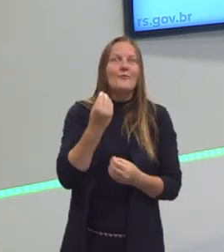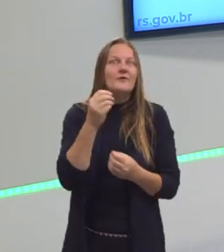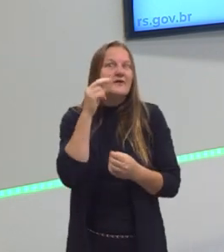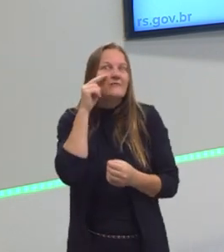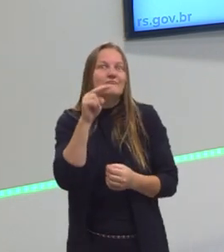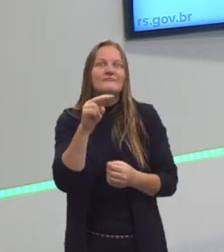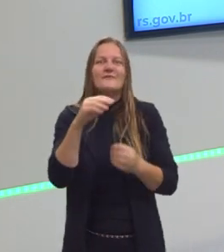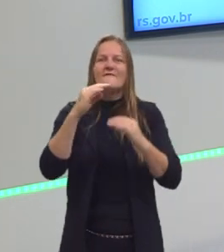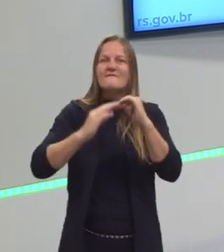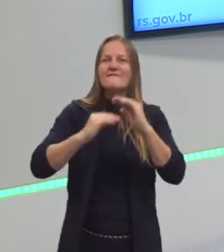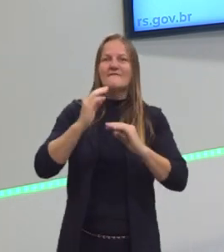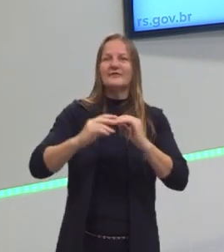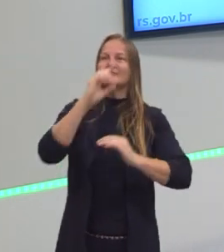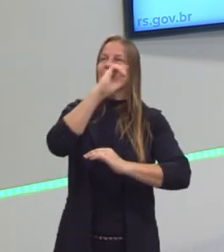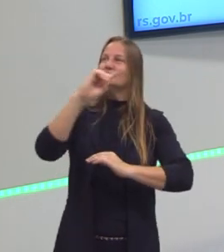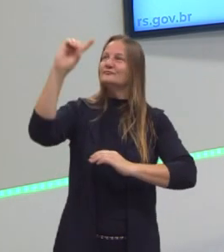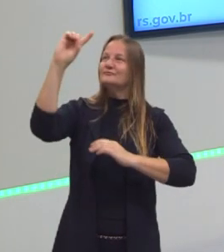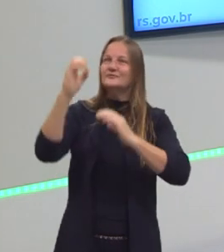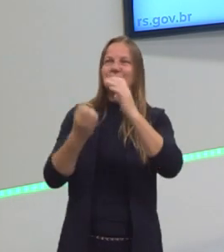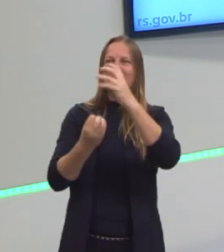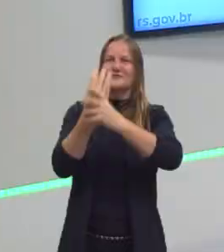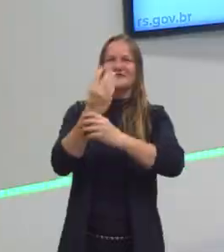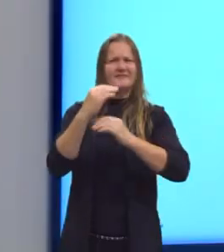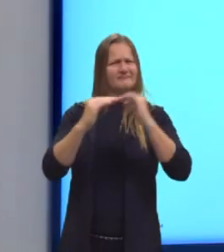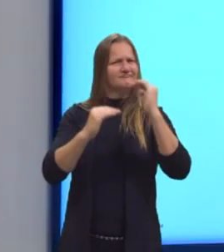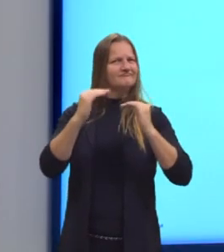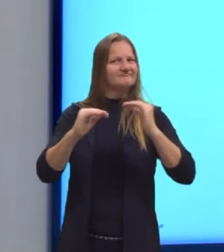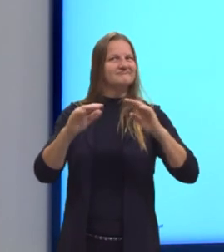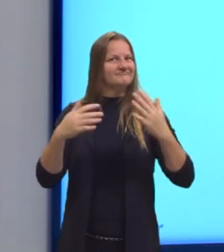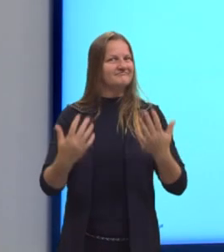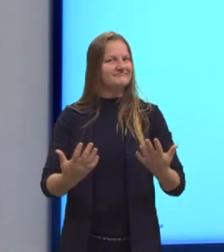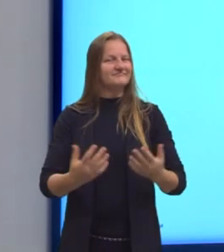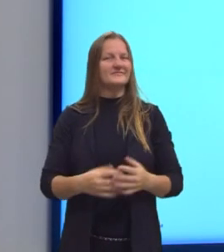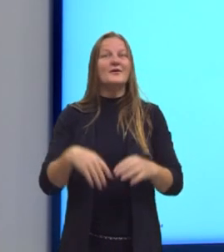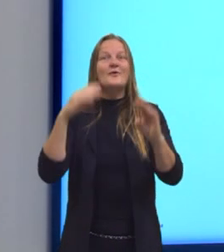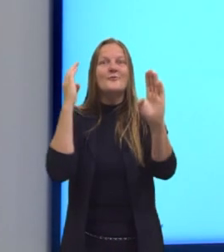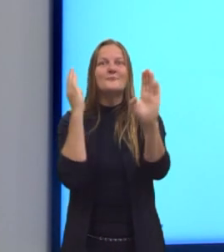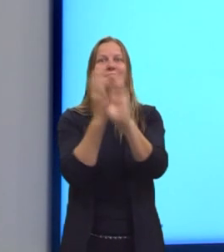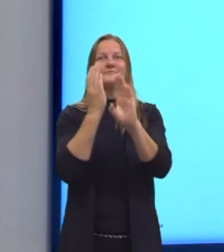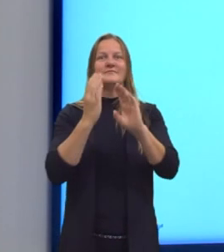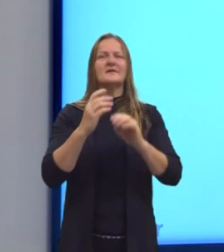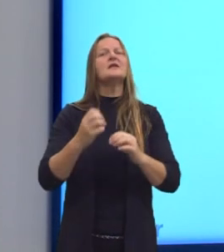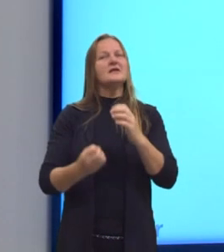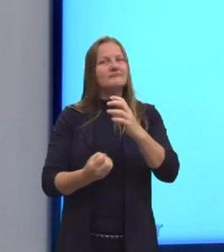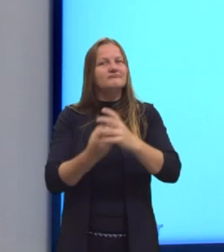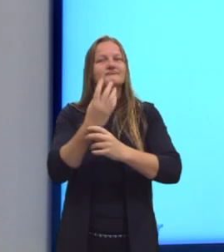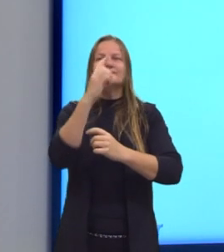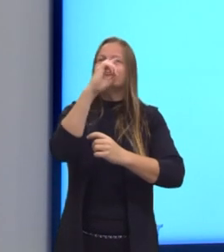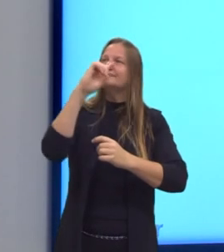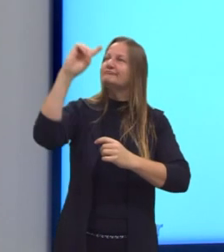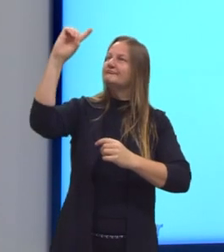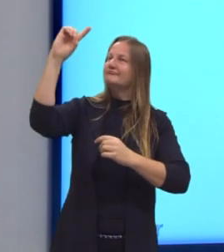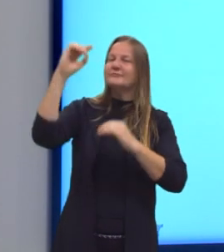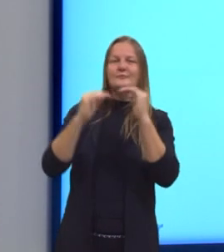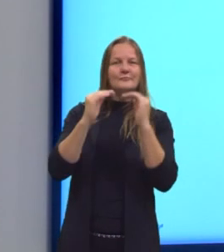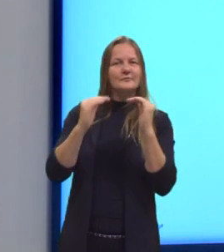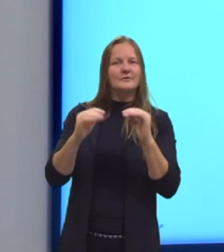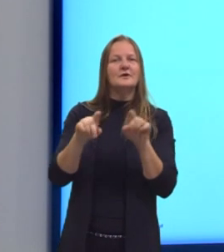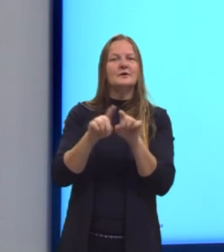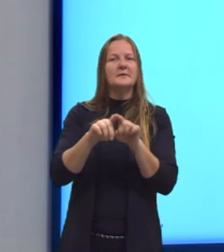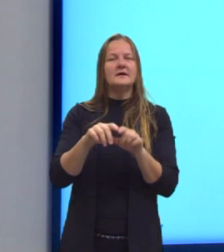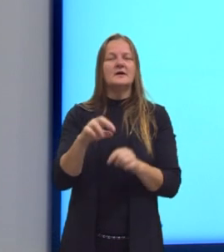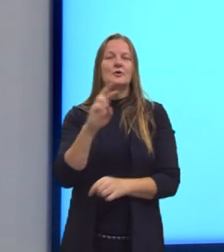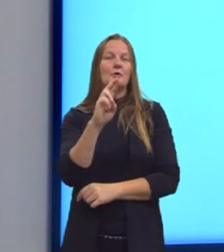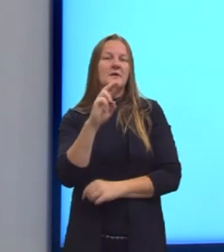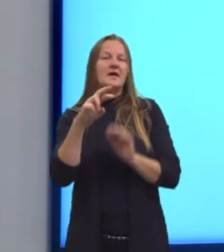é, de fato, a divina proporção. A descoberta da divina proporção, também chamada por regra